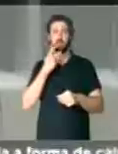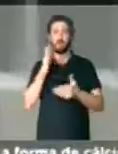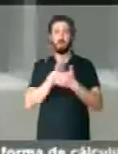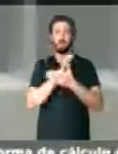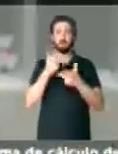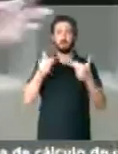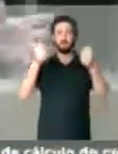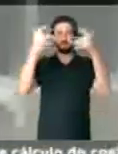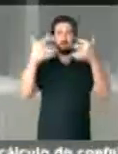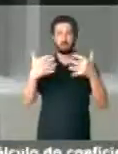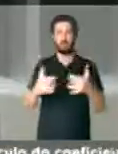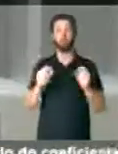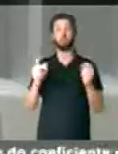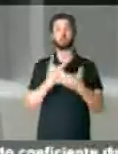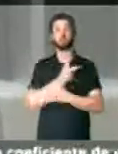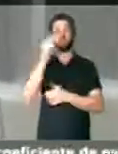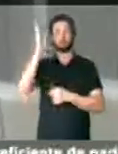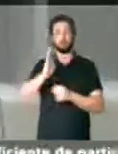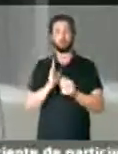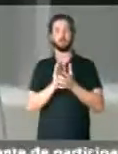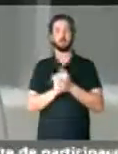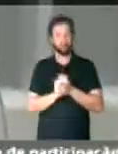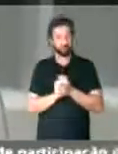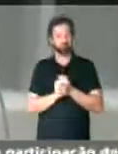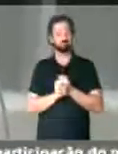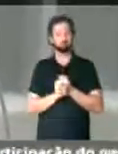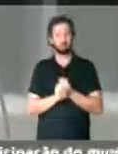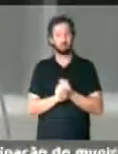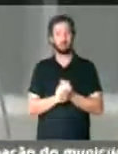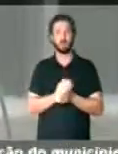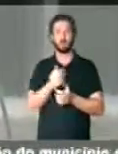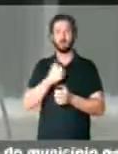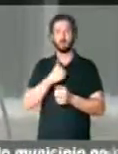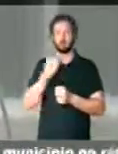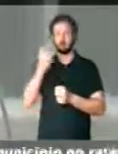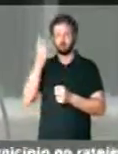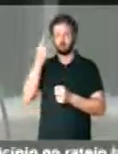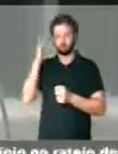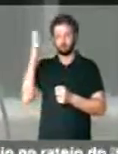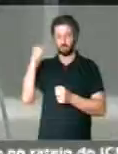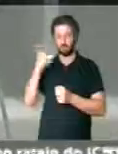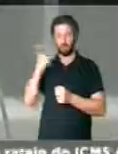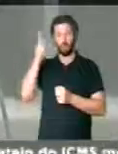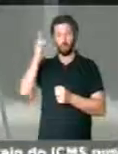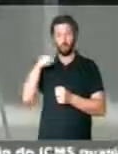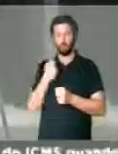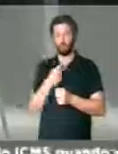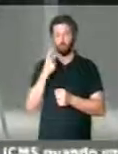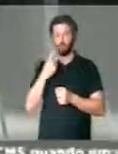esclarecimentos sobre o que tem acontecido no nosso país. Eu fiz uma fala, no dia de ontem,